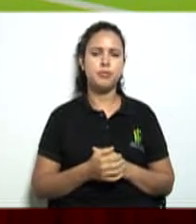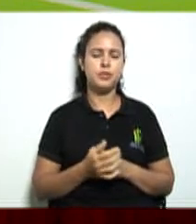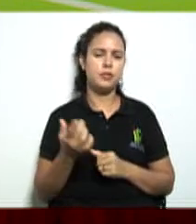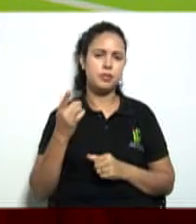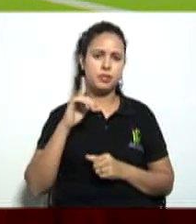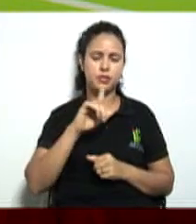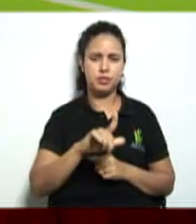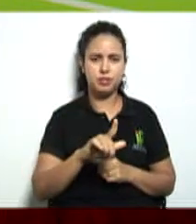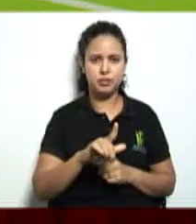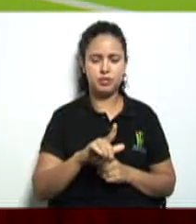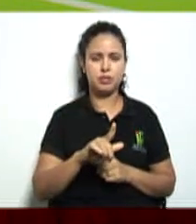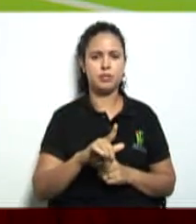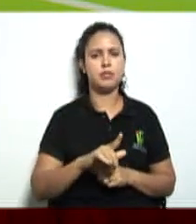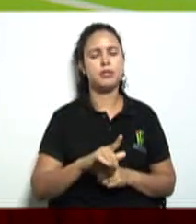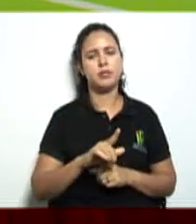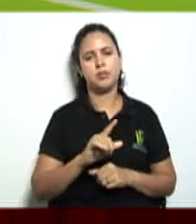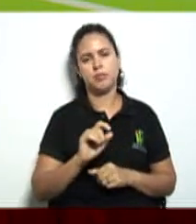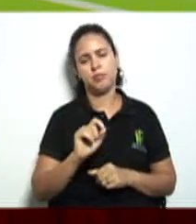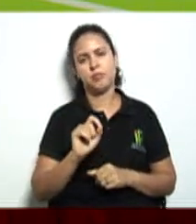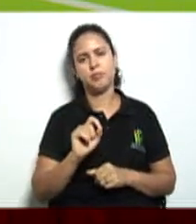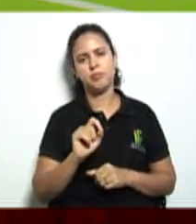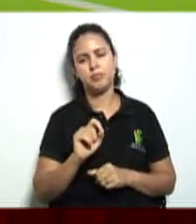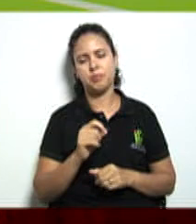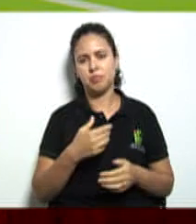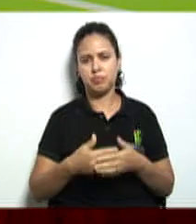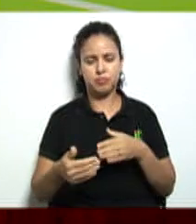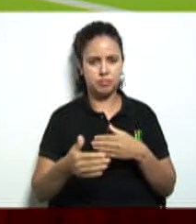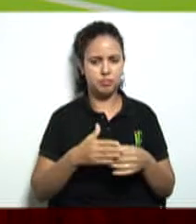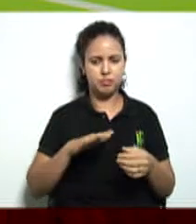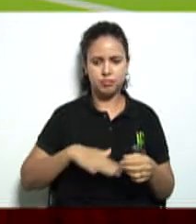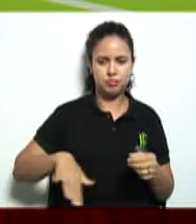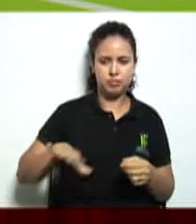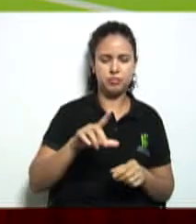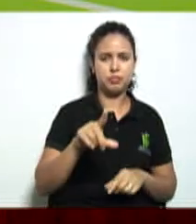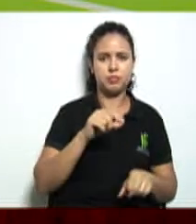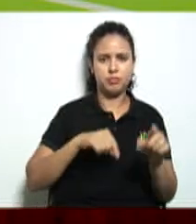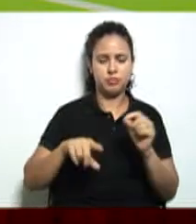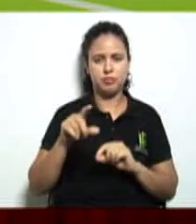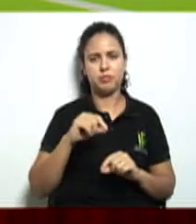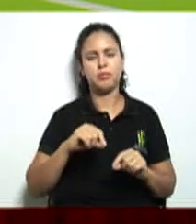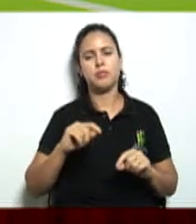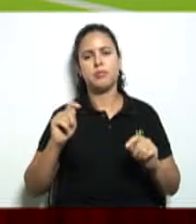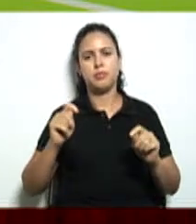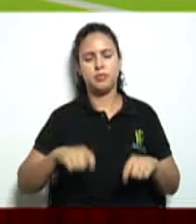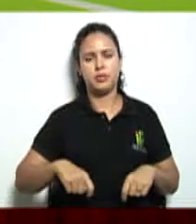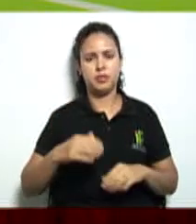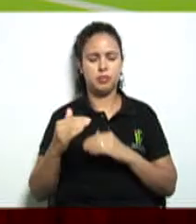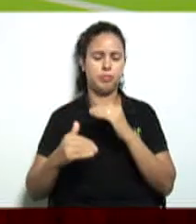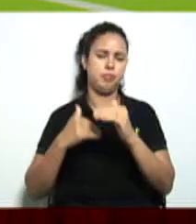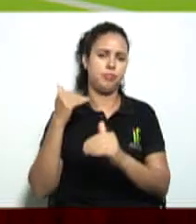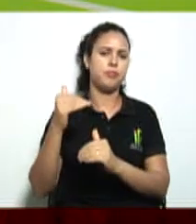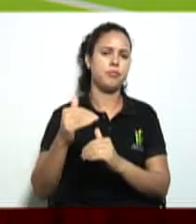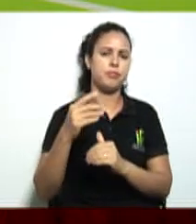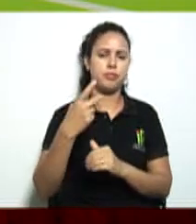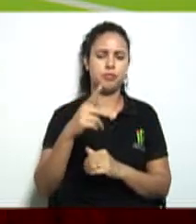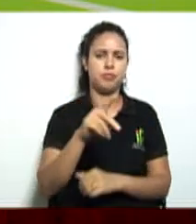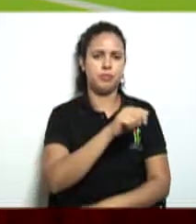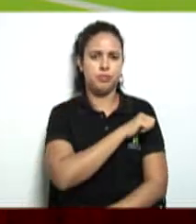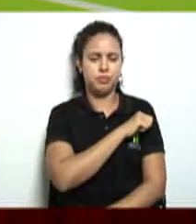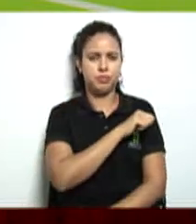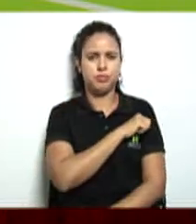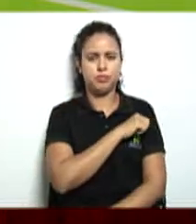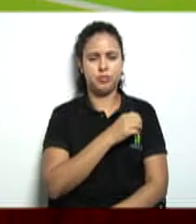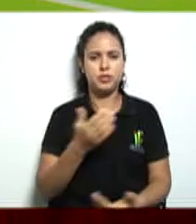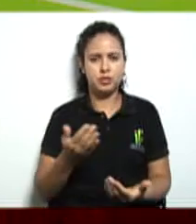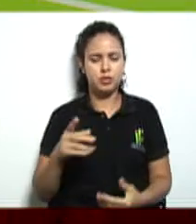conseguirem na questão desse fornecimento independente da área que vocês escolherem vai ser de grande crescimento para vocês tudo bem agora